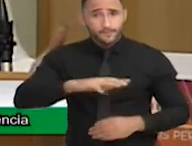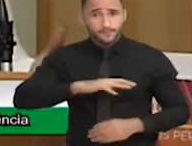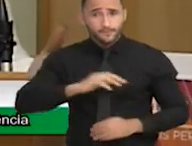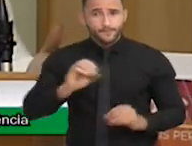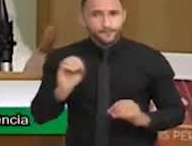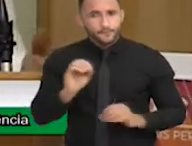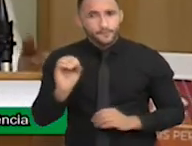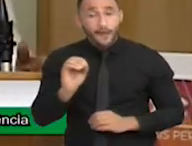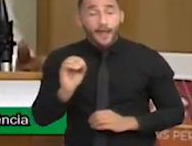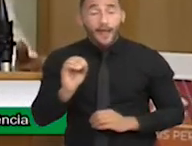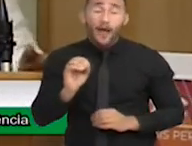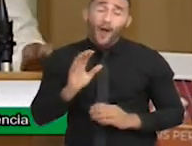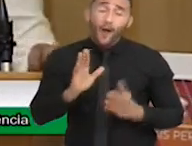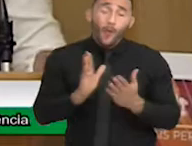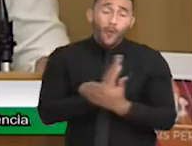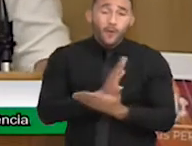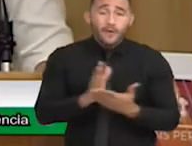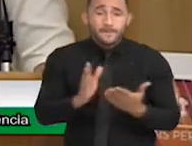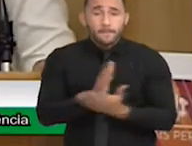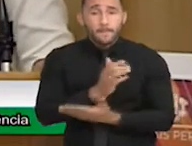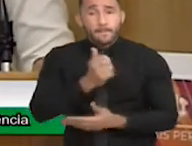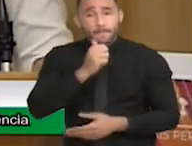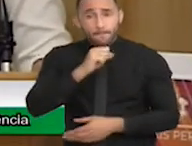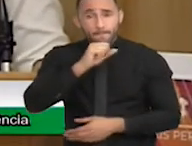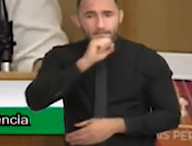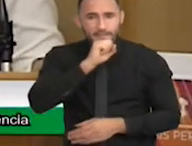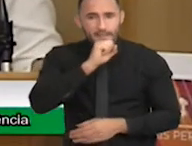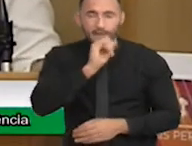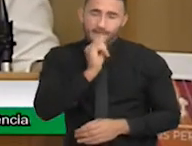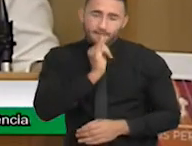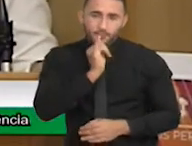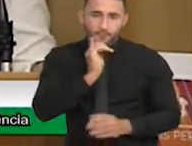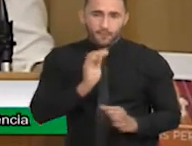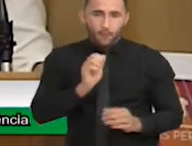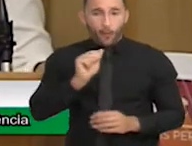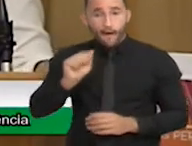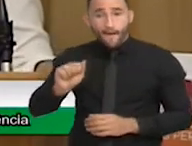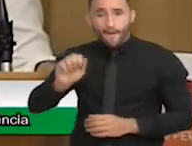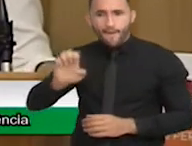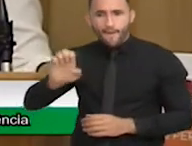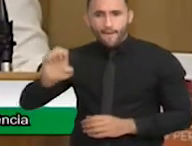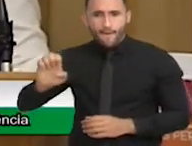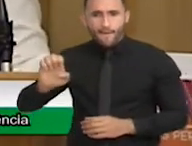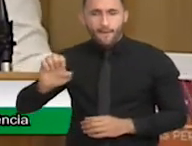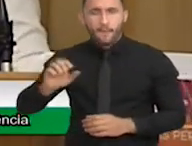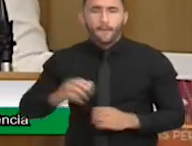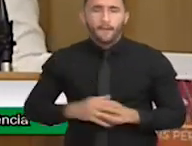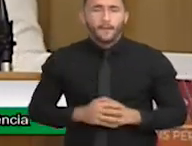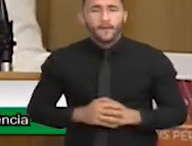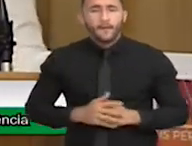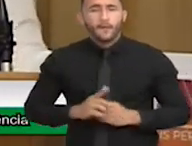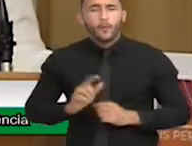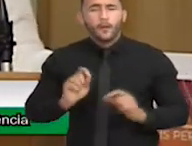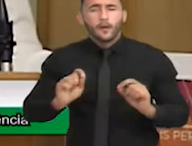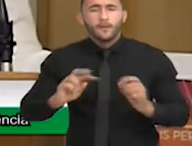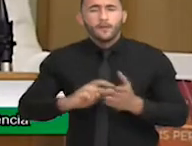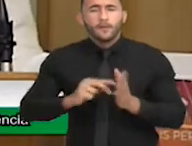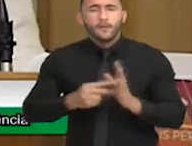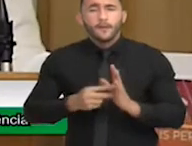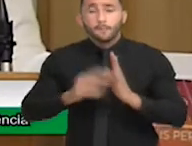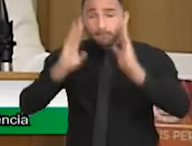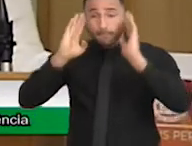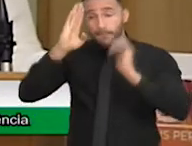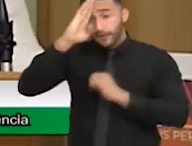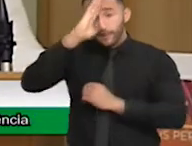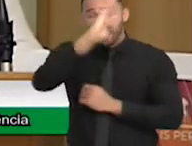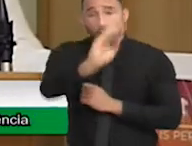Muitas dessas mães que hoje a gente tem, por exemplo, no AE, na educação infantil, o que é priorizado? As